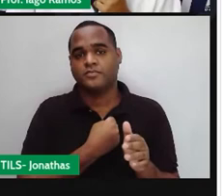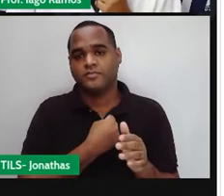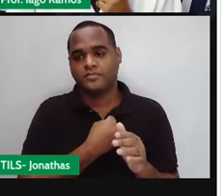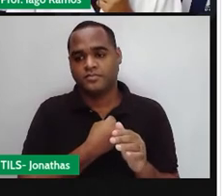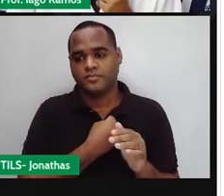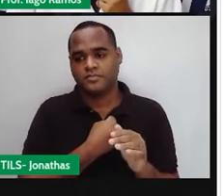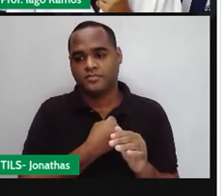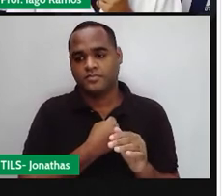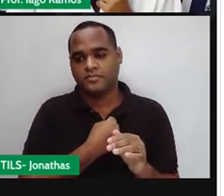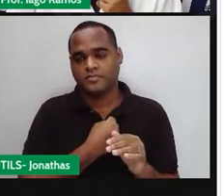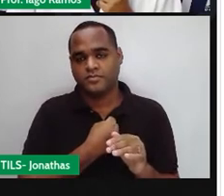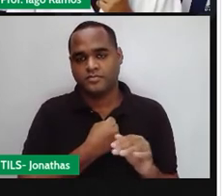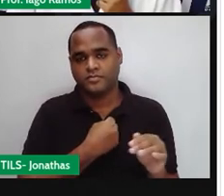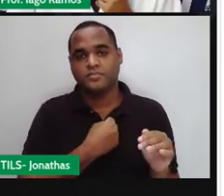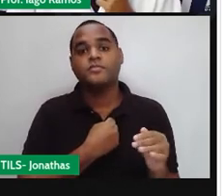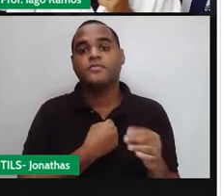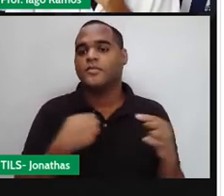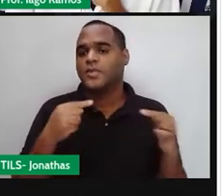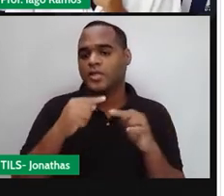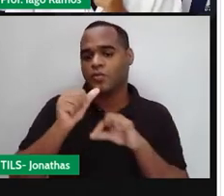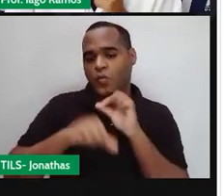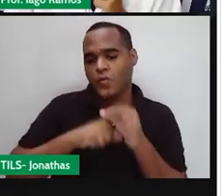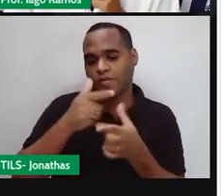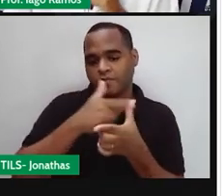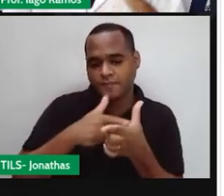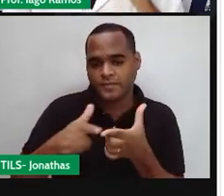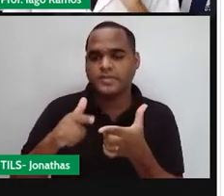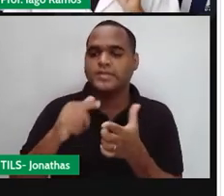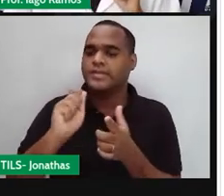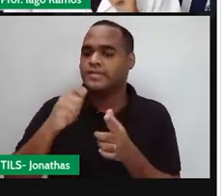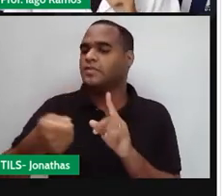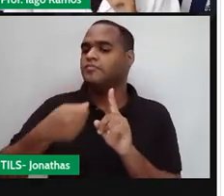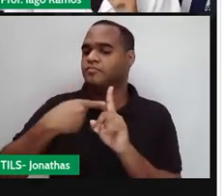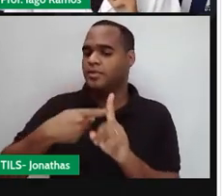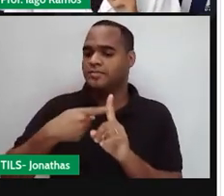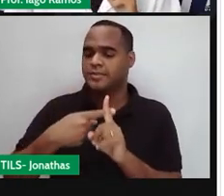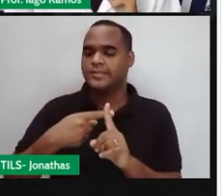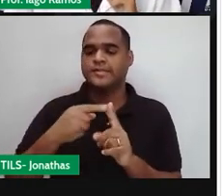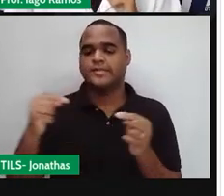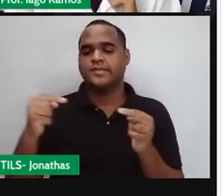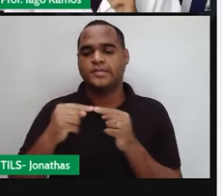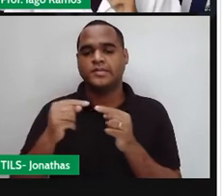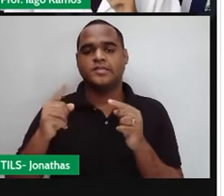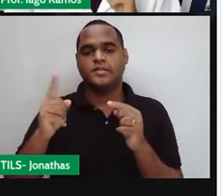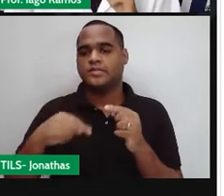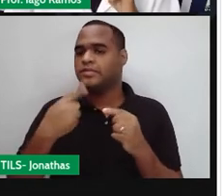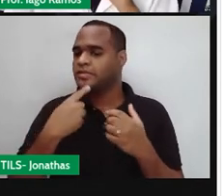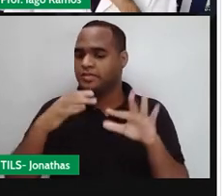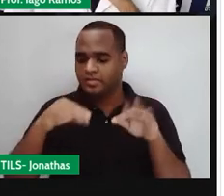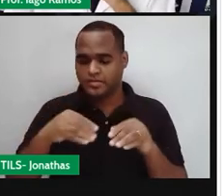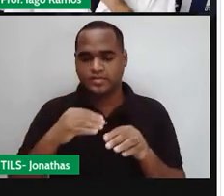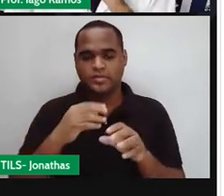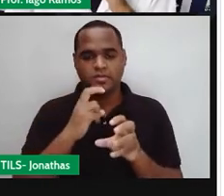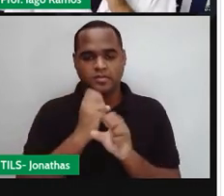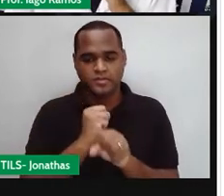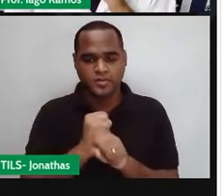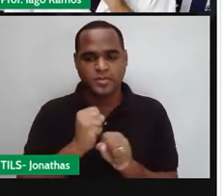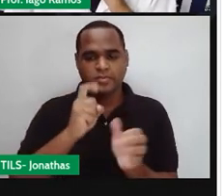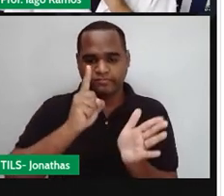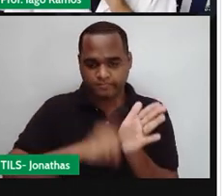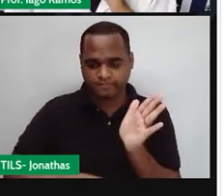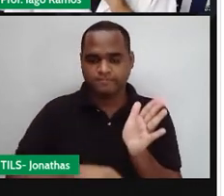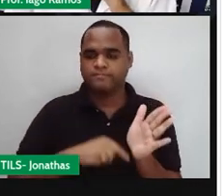dividiu por um número positivo, e o resultado foi negativo.